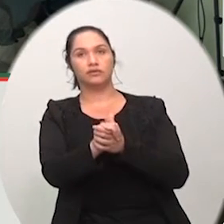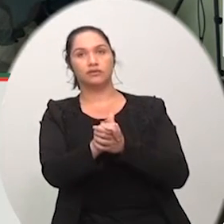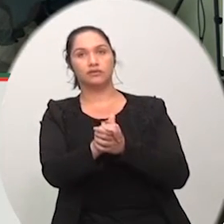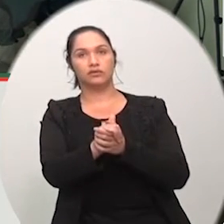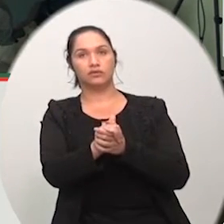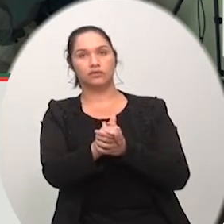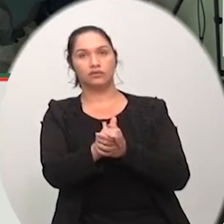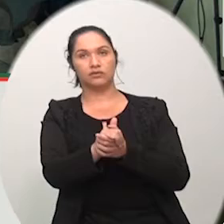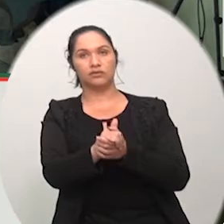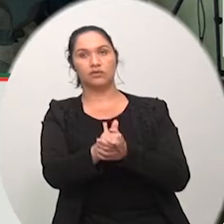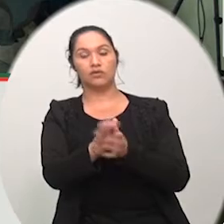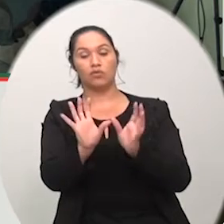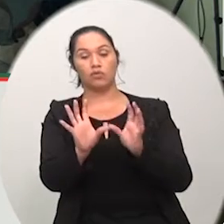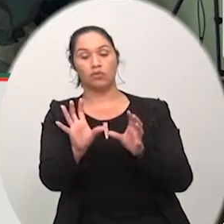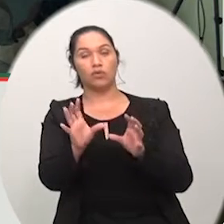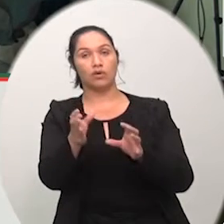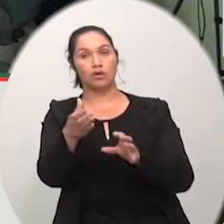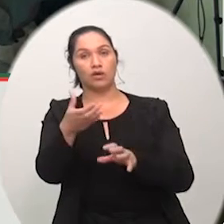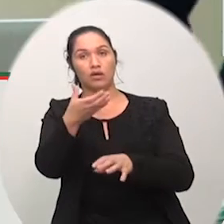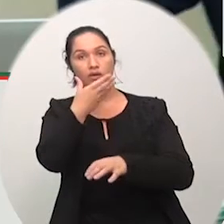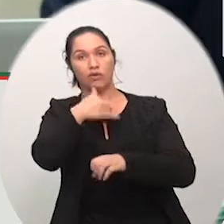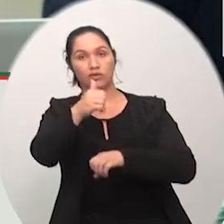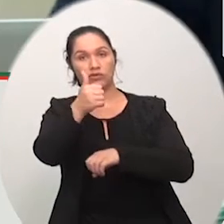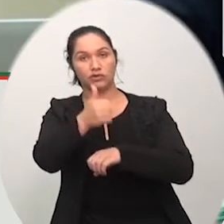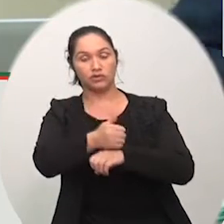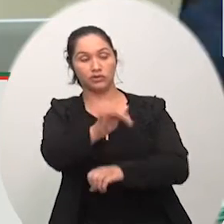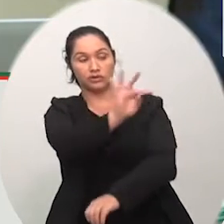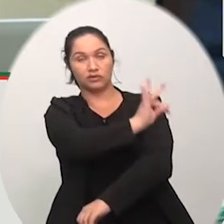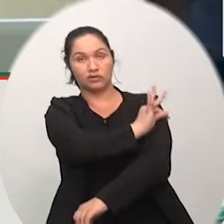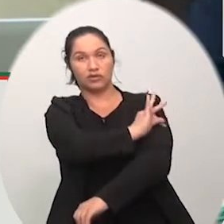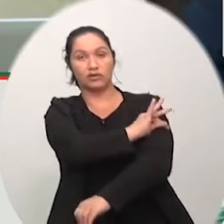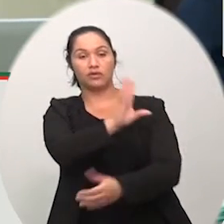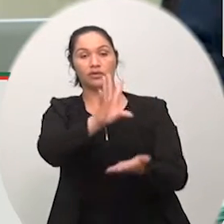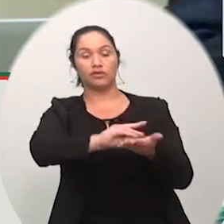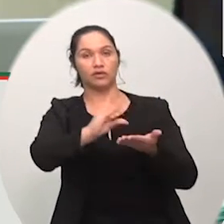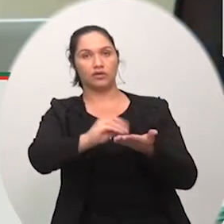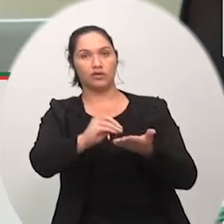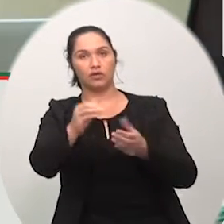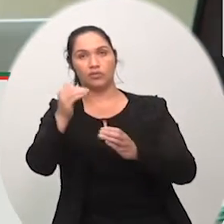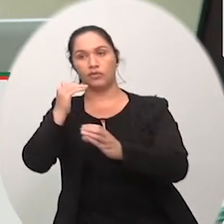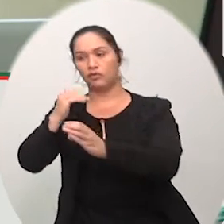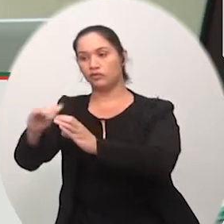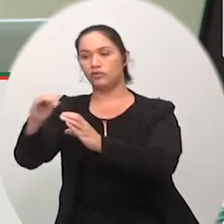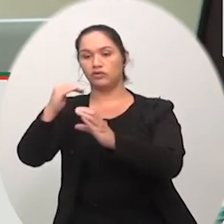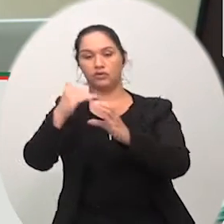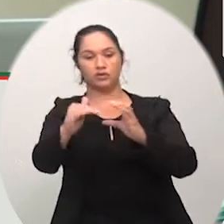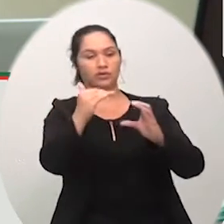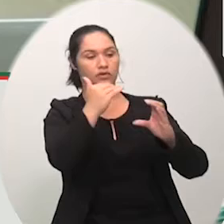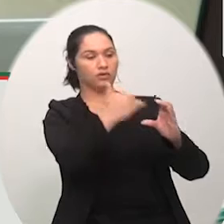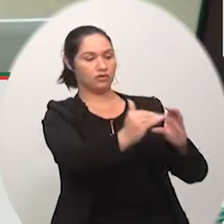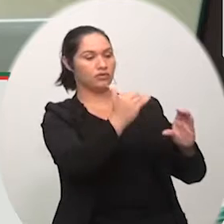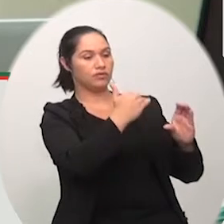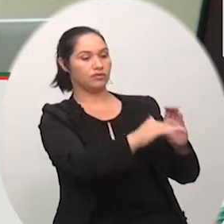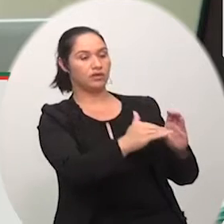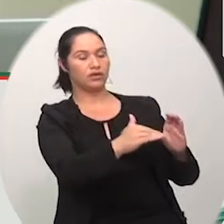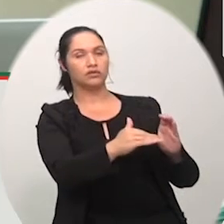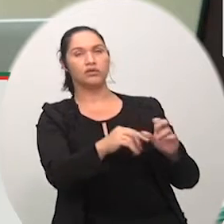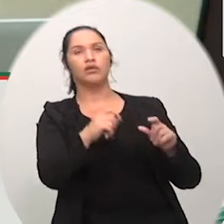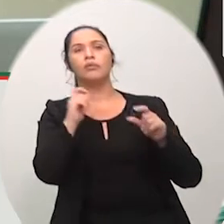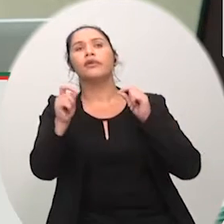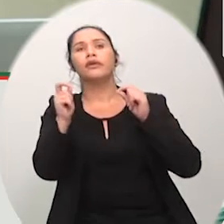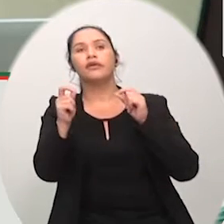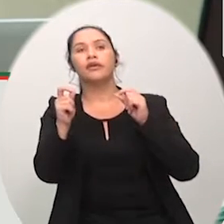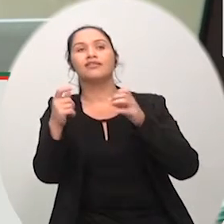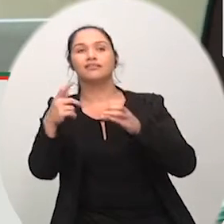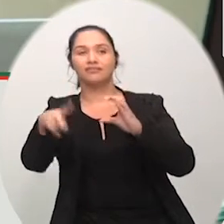diretoria técnica que envie depois cópia dessa moção de repúdio a todos os presidentes de câmara de vereadores da REC da